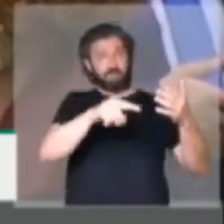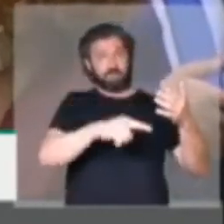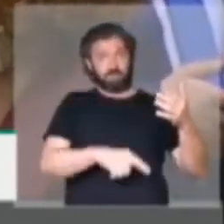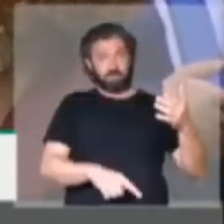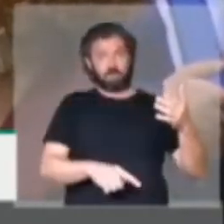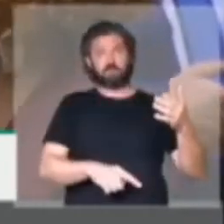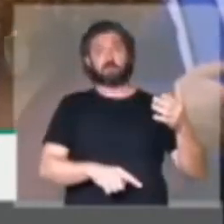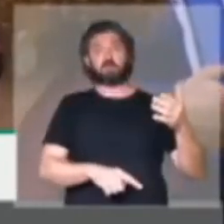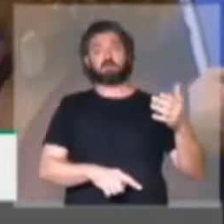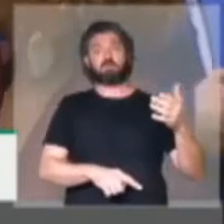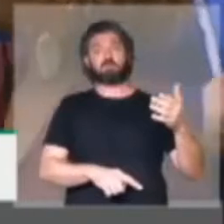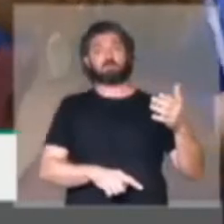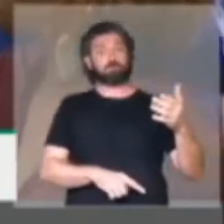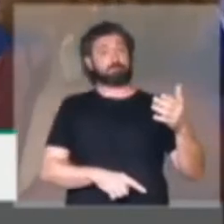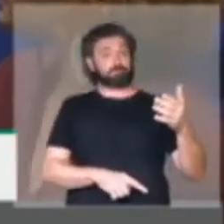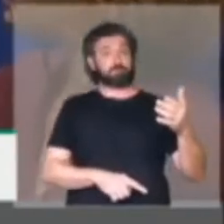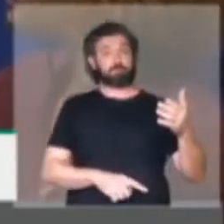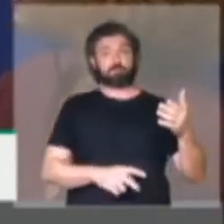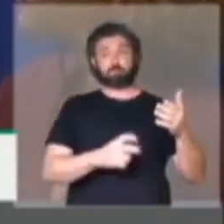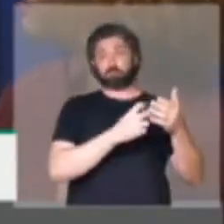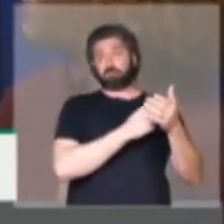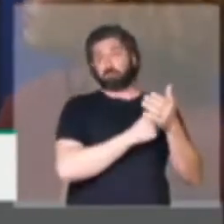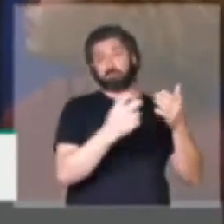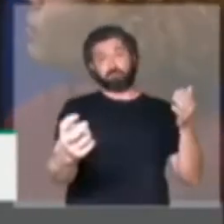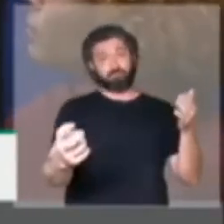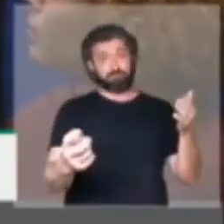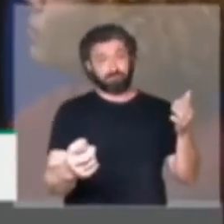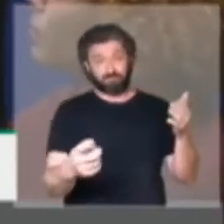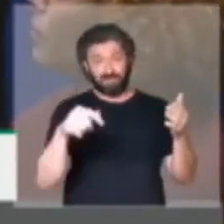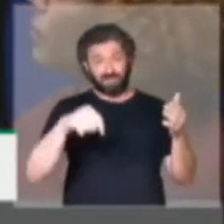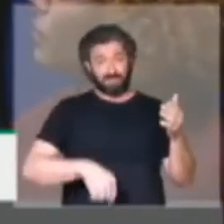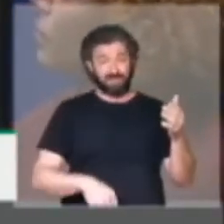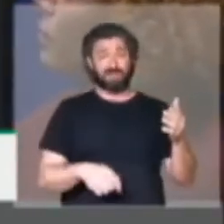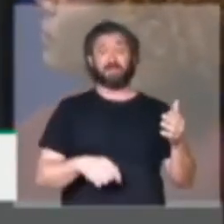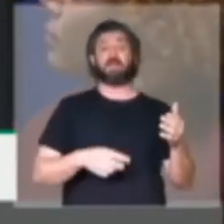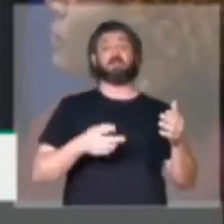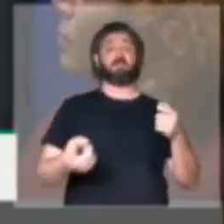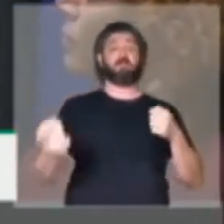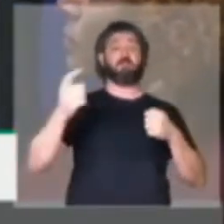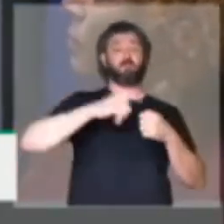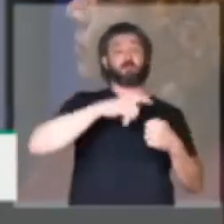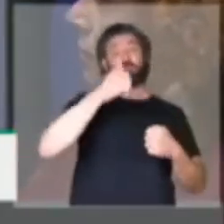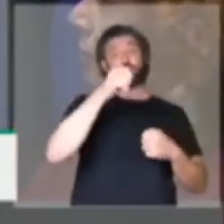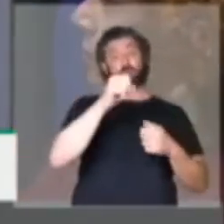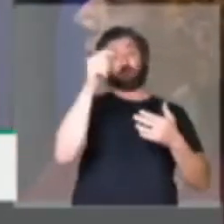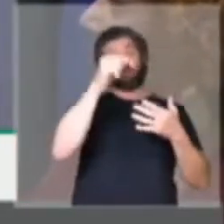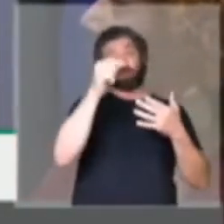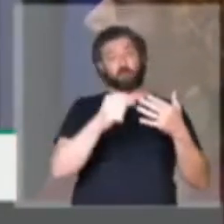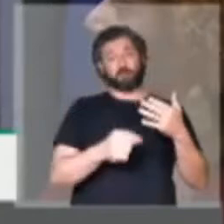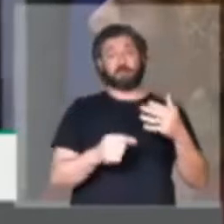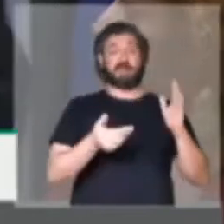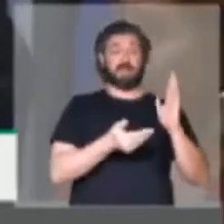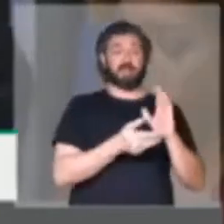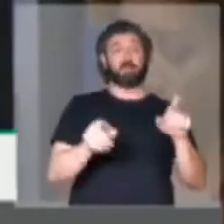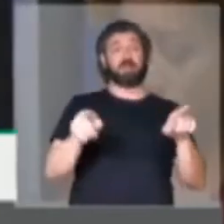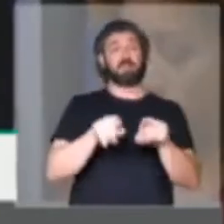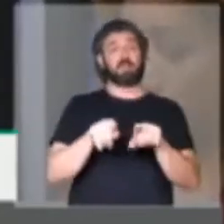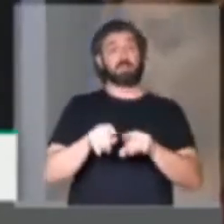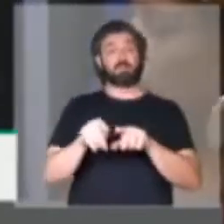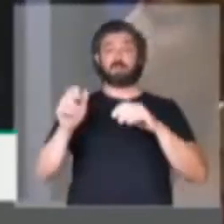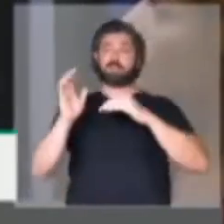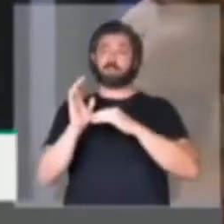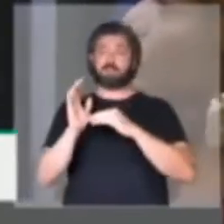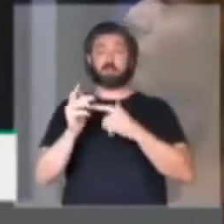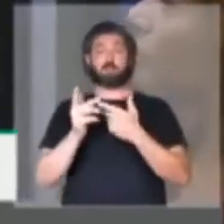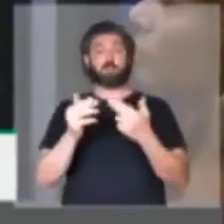vetados, cujo veto foi derrubado pelo Congresso, tanto na Câmara como no Senado. Então foi